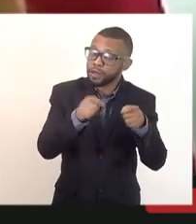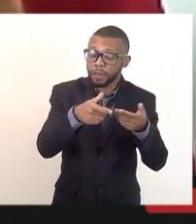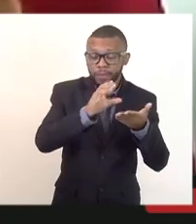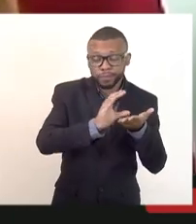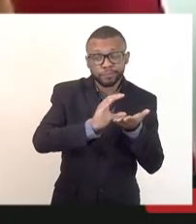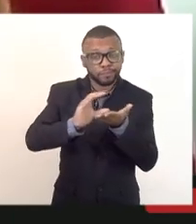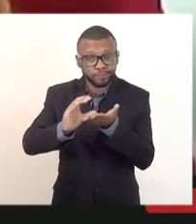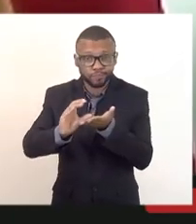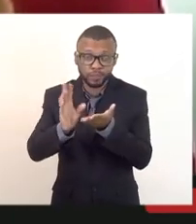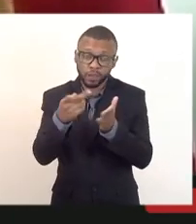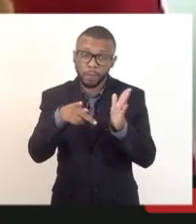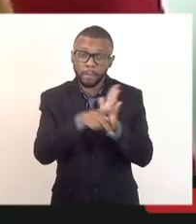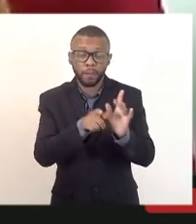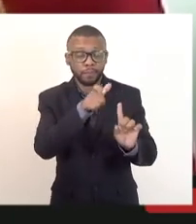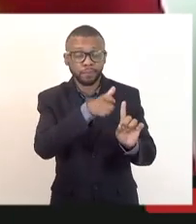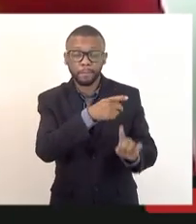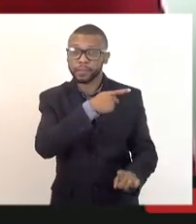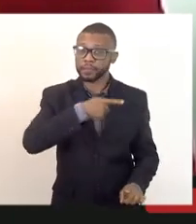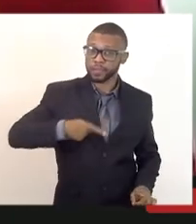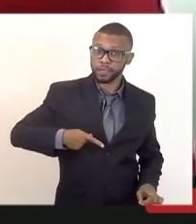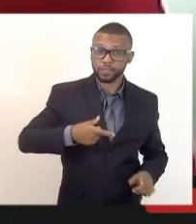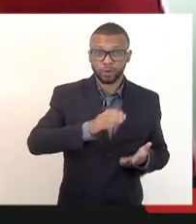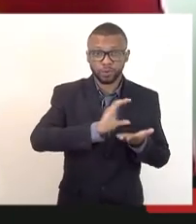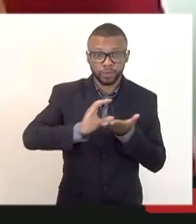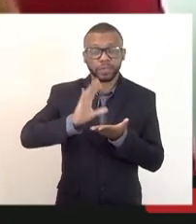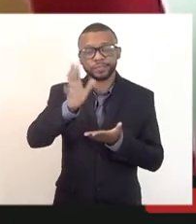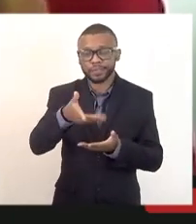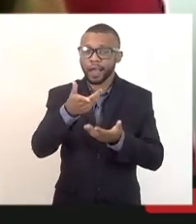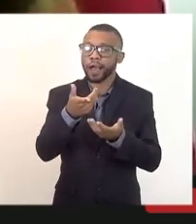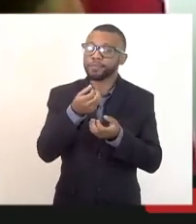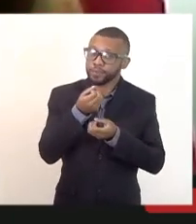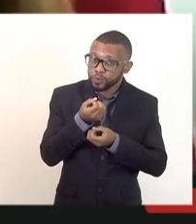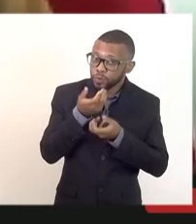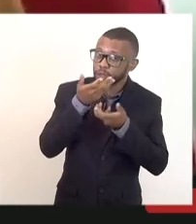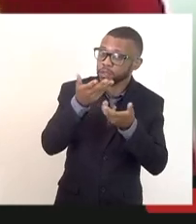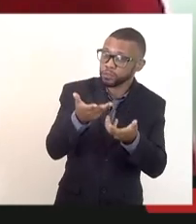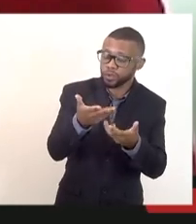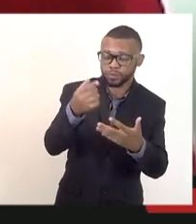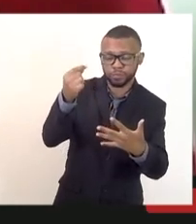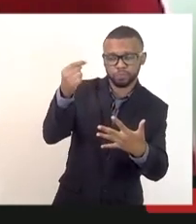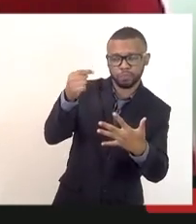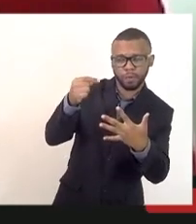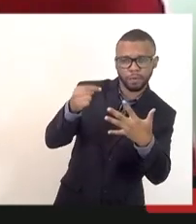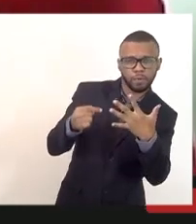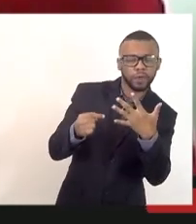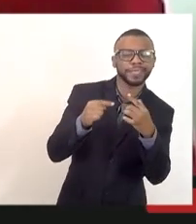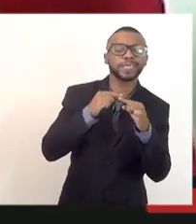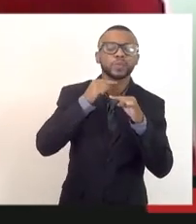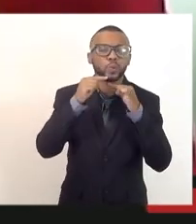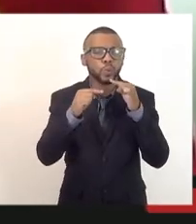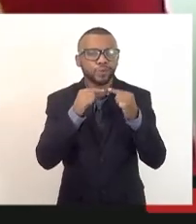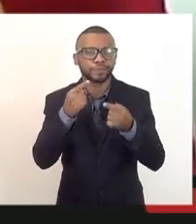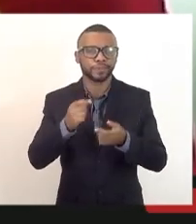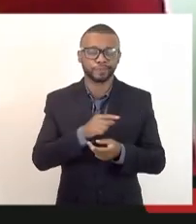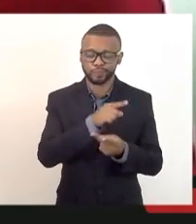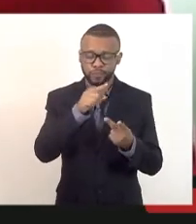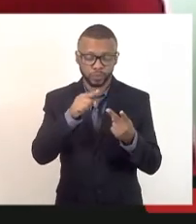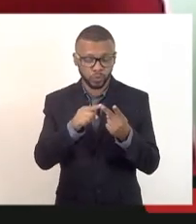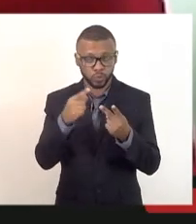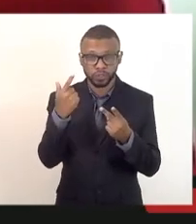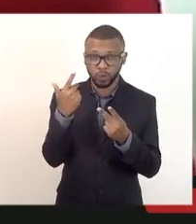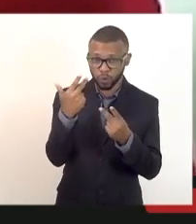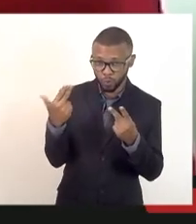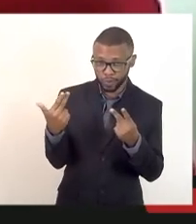um relato de todos os nossos questionamentos. Esse é um ponto. A segunda questão, coronel Leandro, eu,